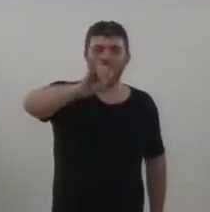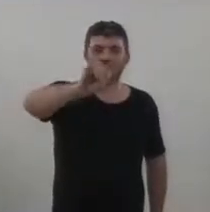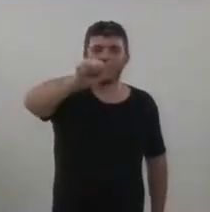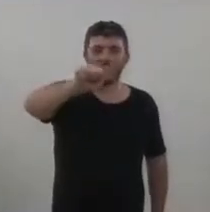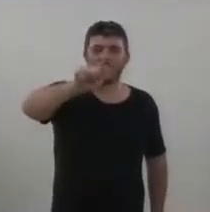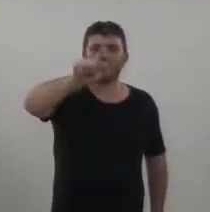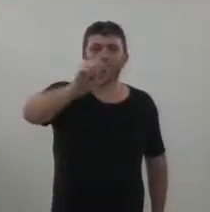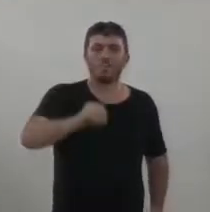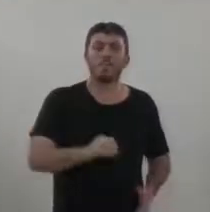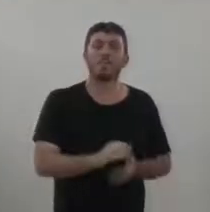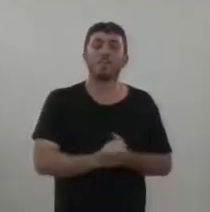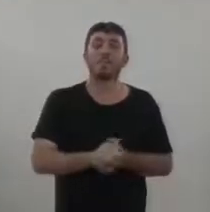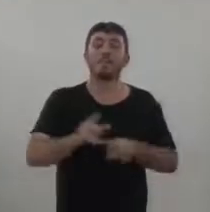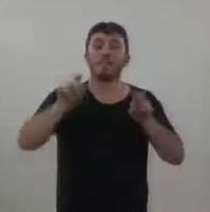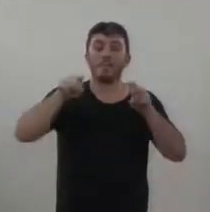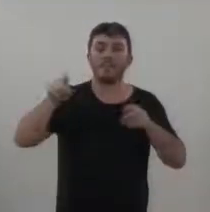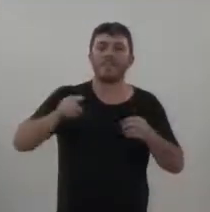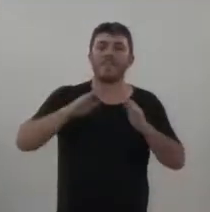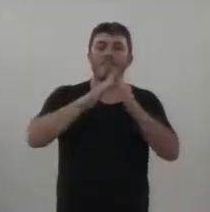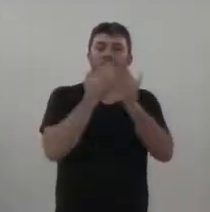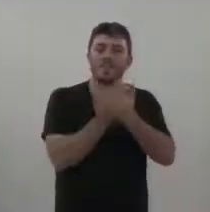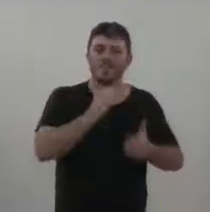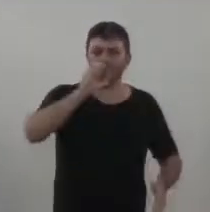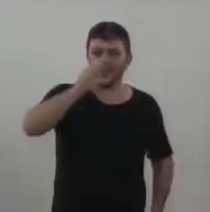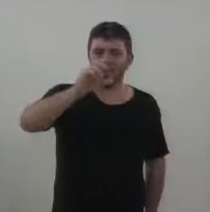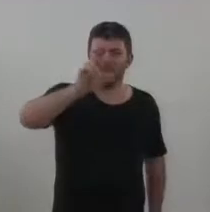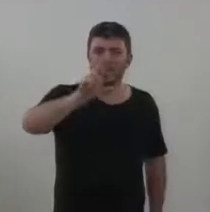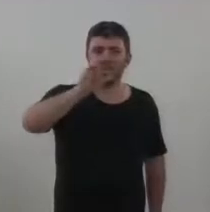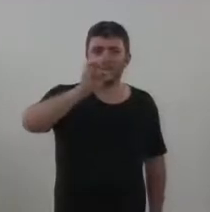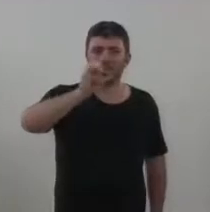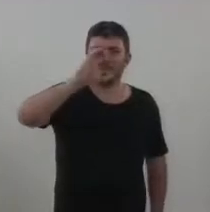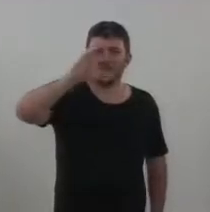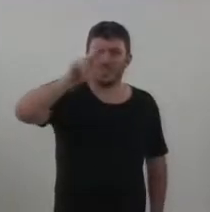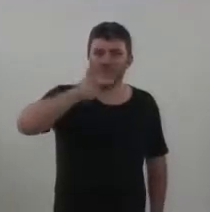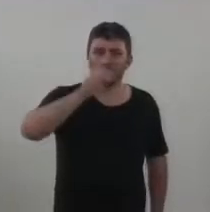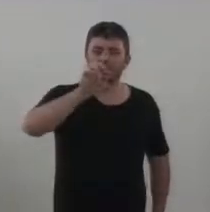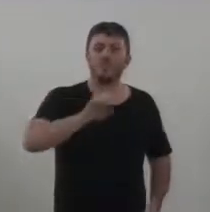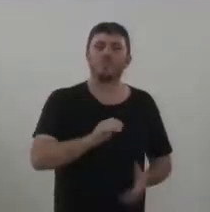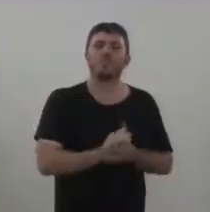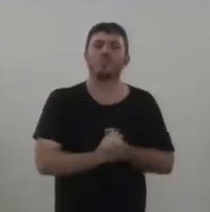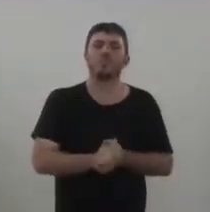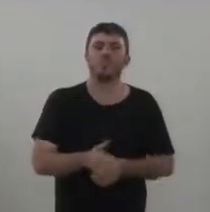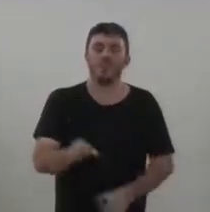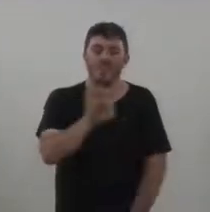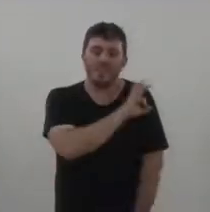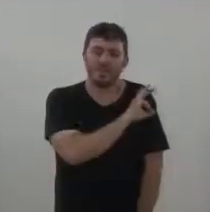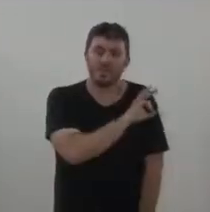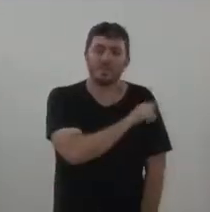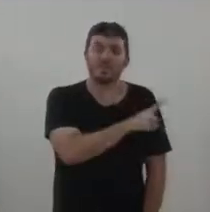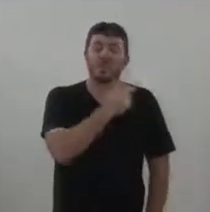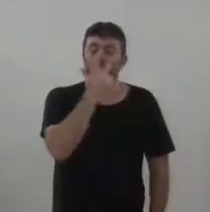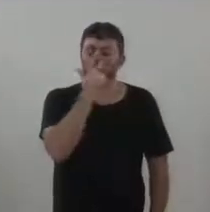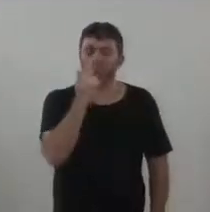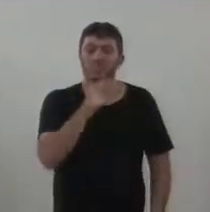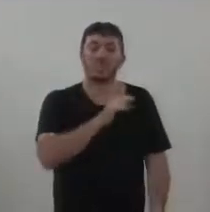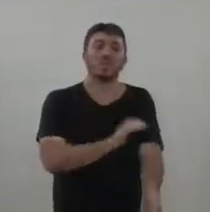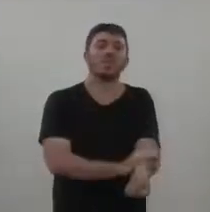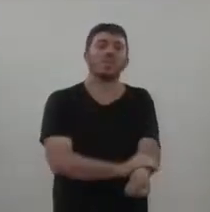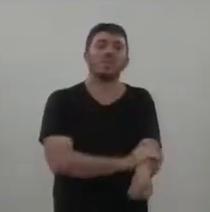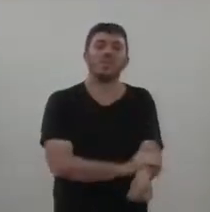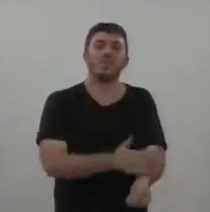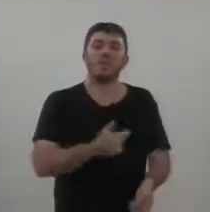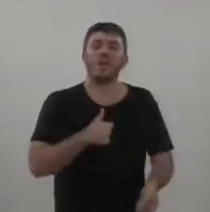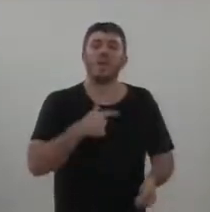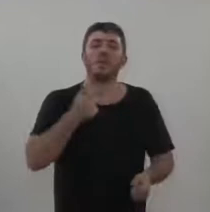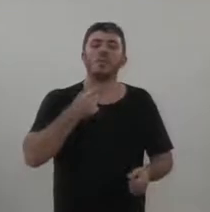sobre a questão da creche do Vida Nova 3. Então, o governo, ele fica irritado quando a gente fala dos